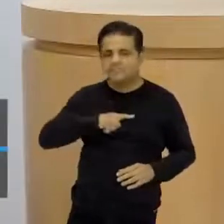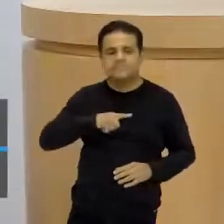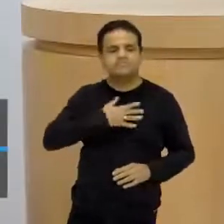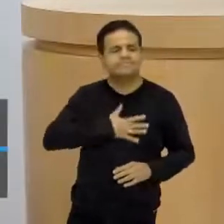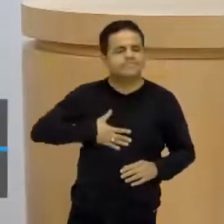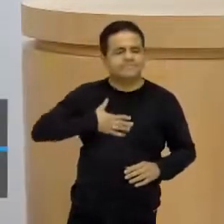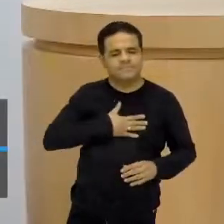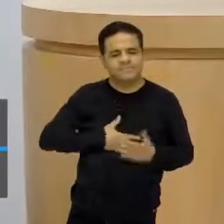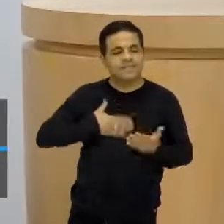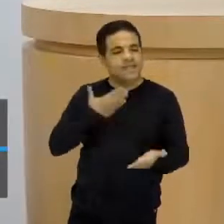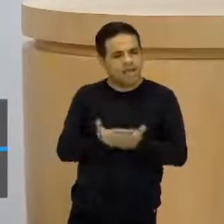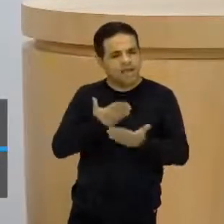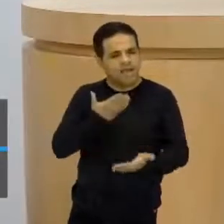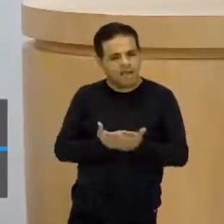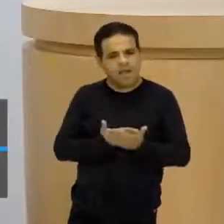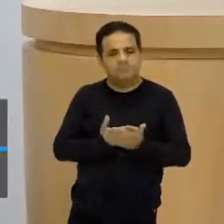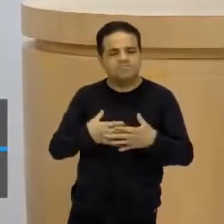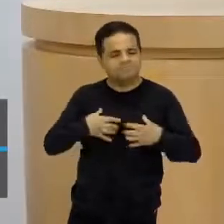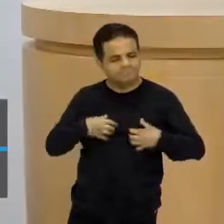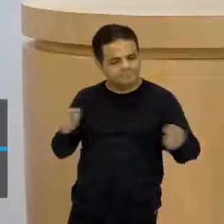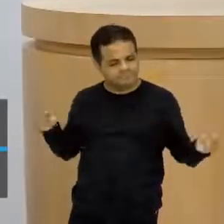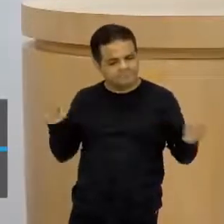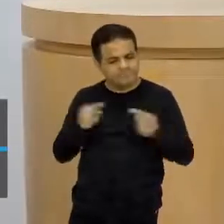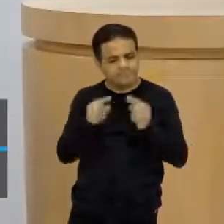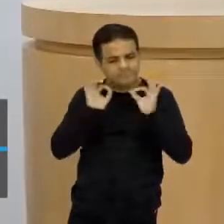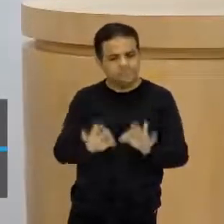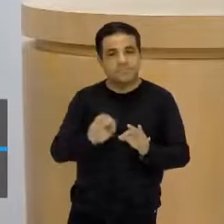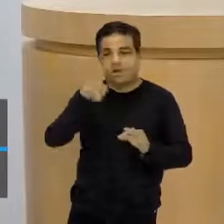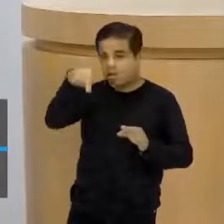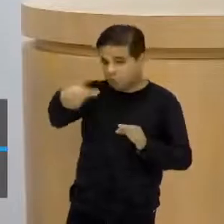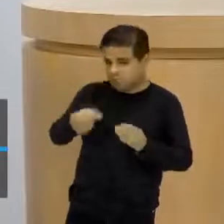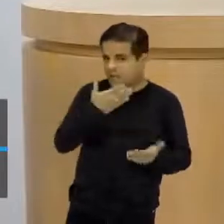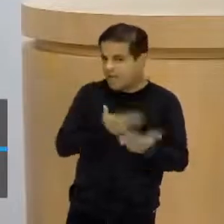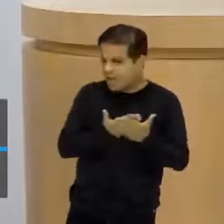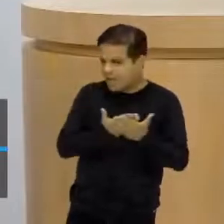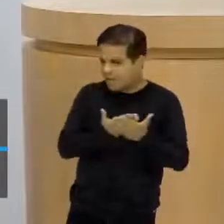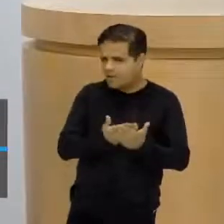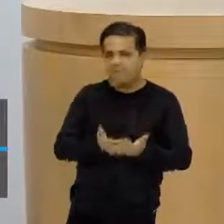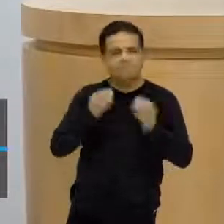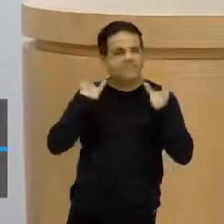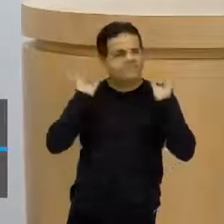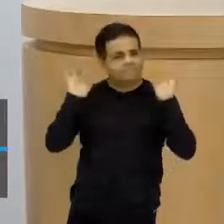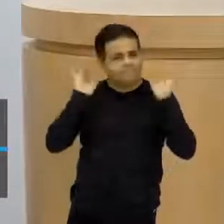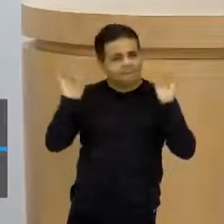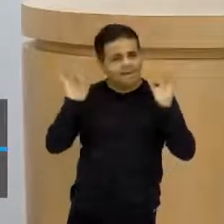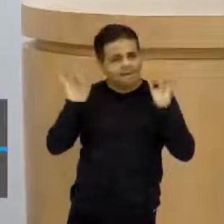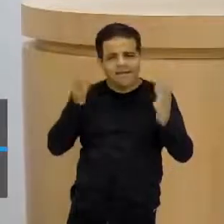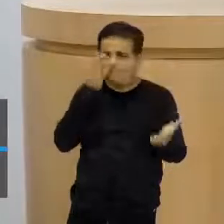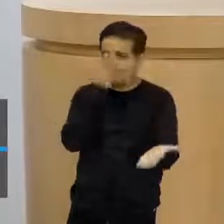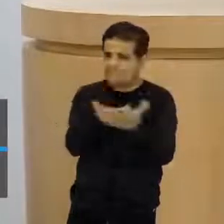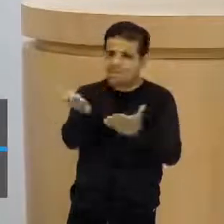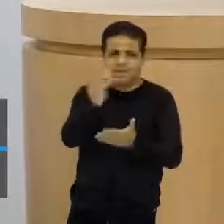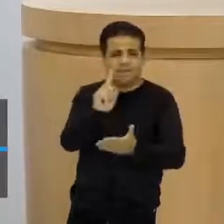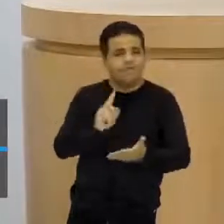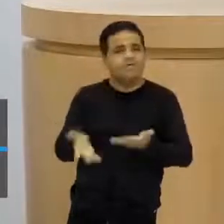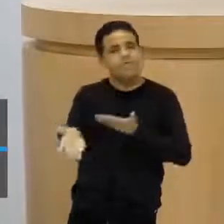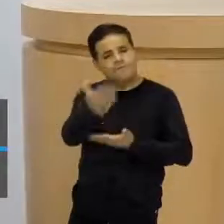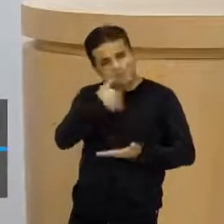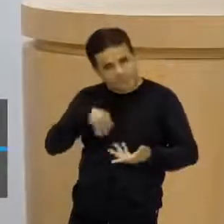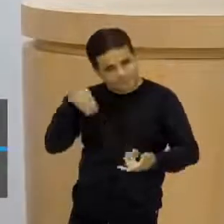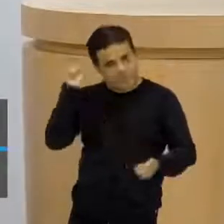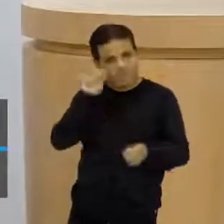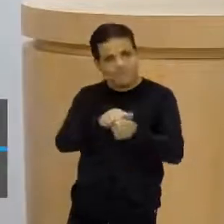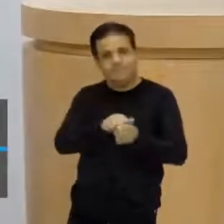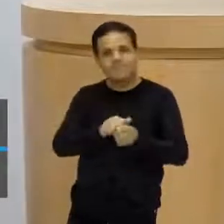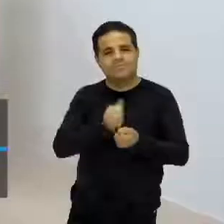gostado dessa aula, que tenha feito sentido para vocês. Olha, a próxima aula está show, gente, né? Porque está show. Vem com a gente que vocês vão gostar.